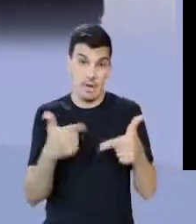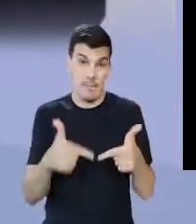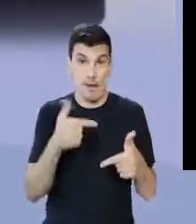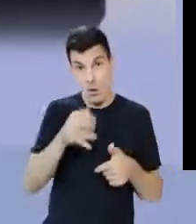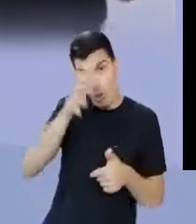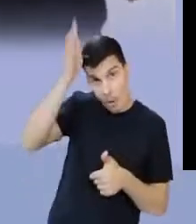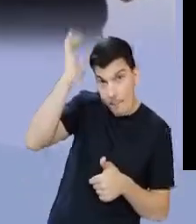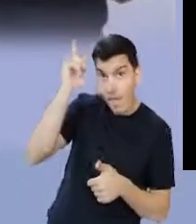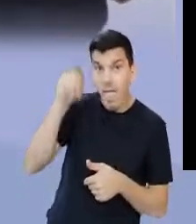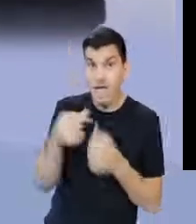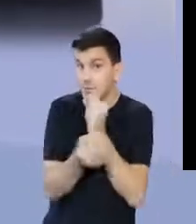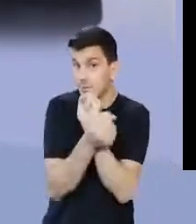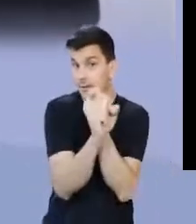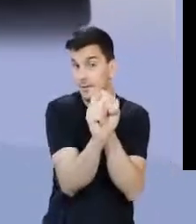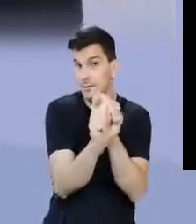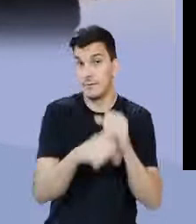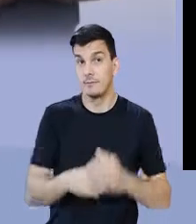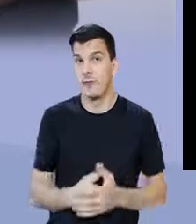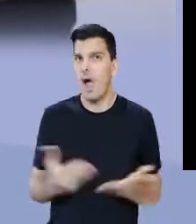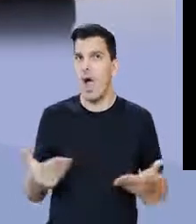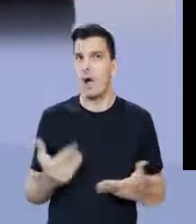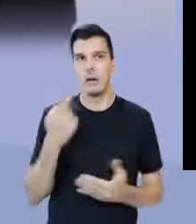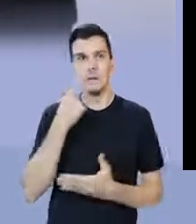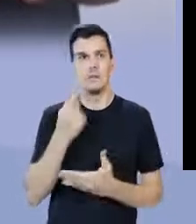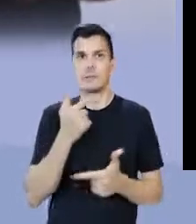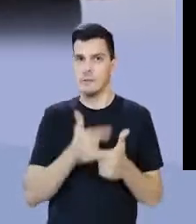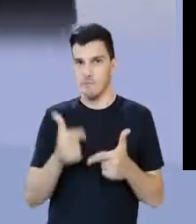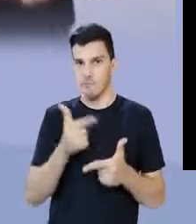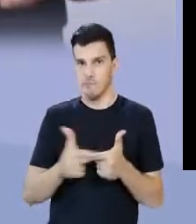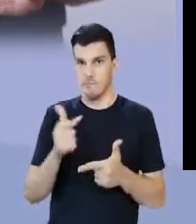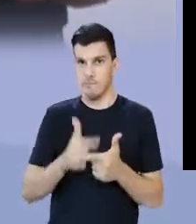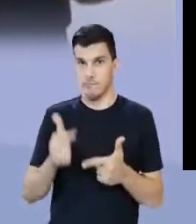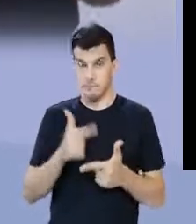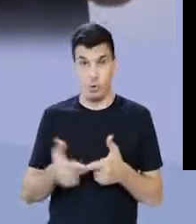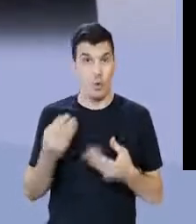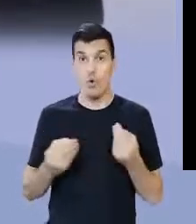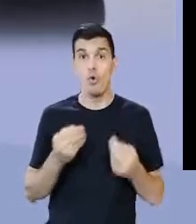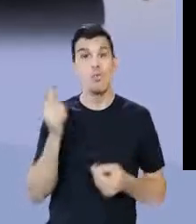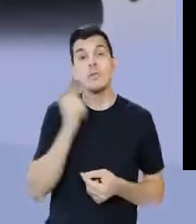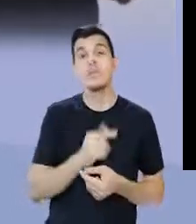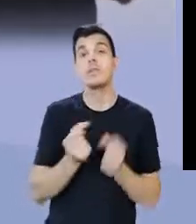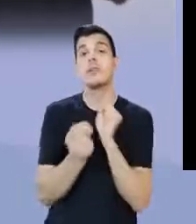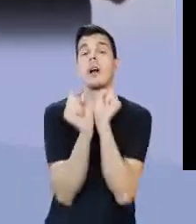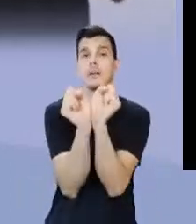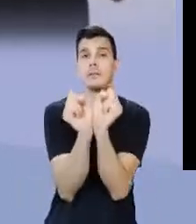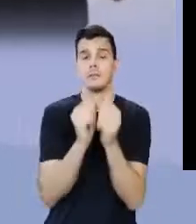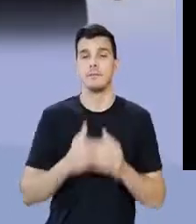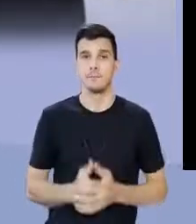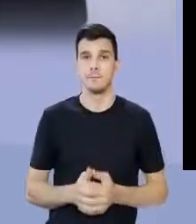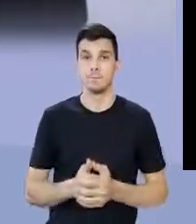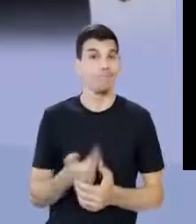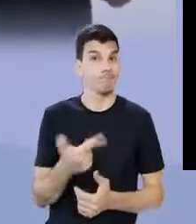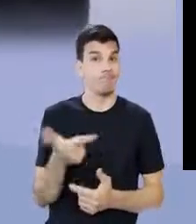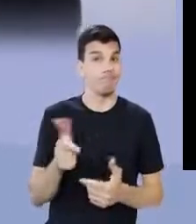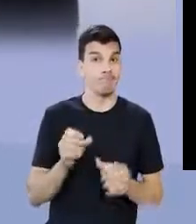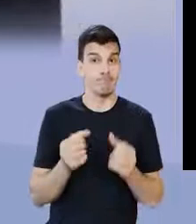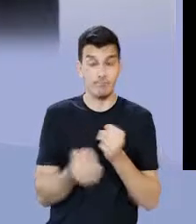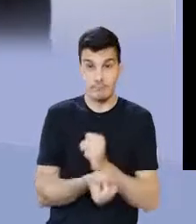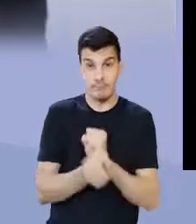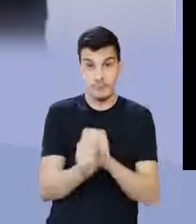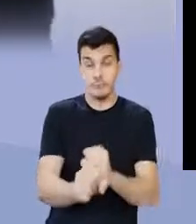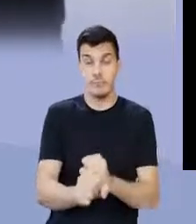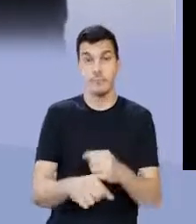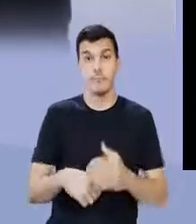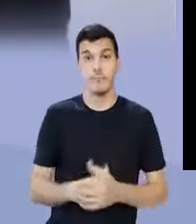da economia romana era a própria escravidão e agora a gente passa a ter problema de adquirir escravos, já não há